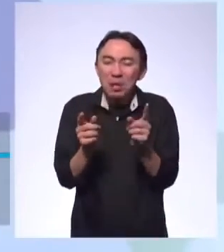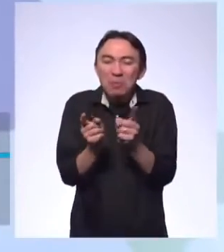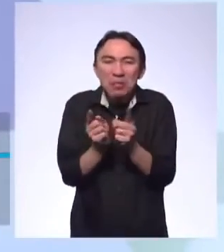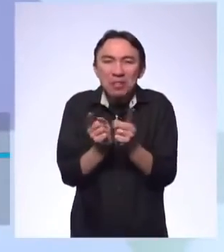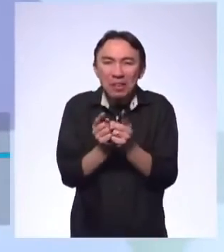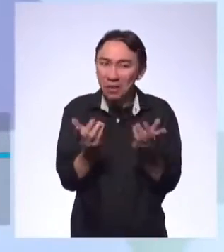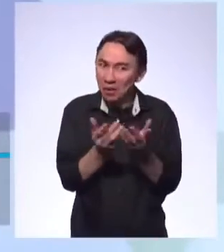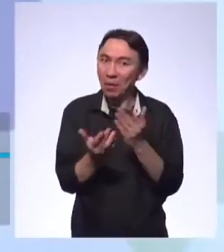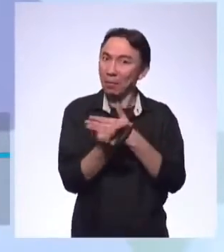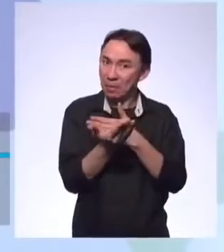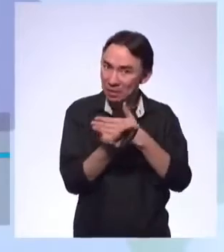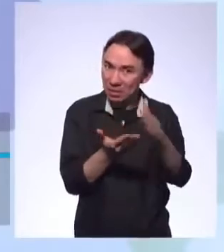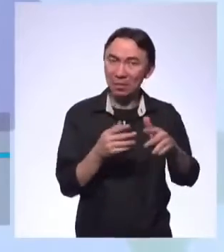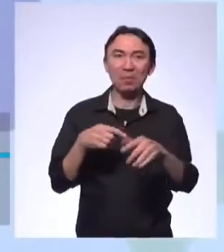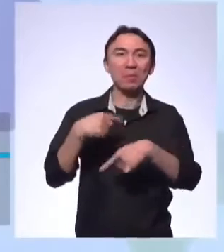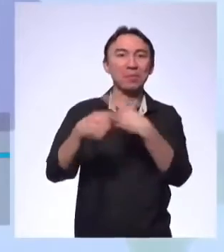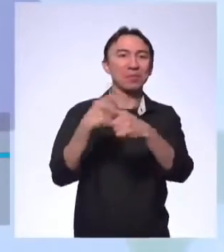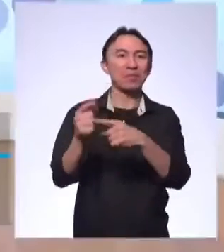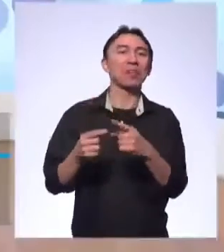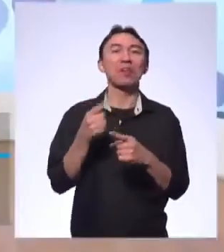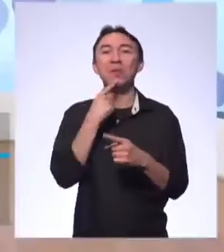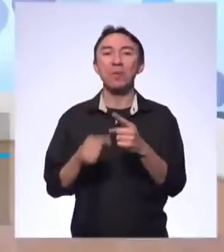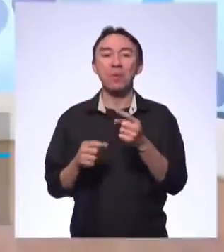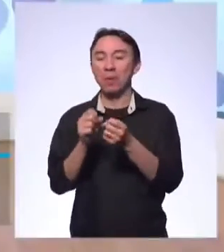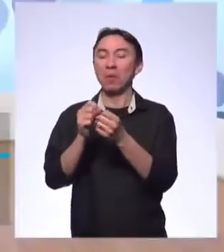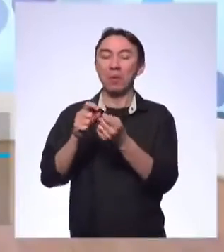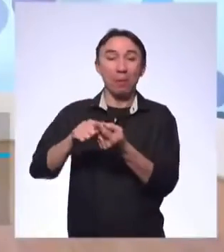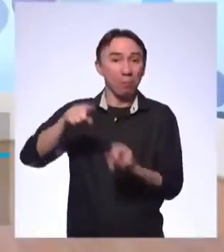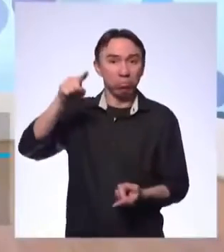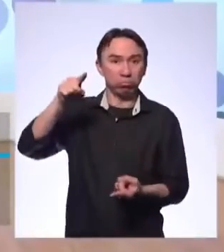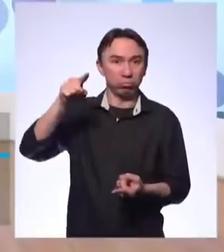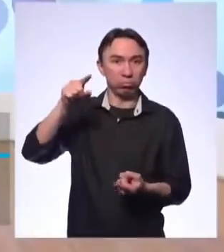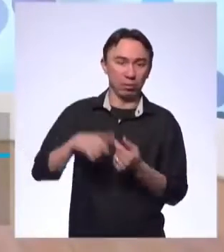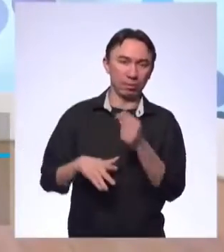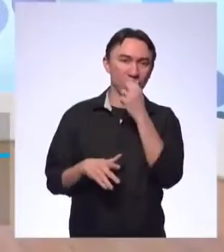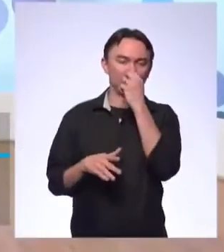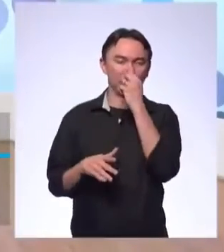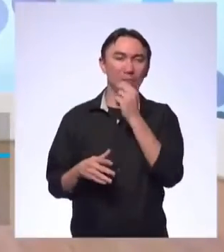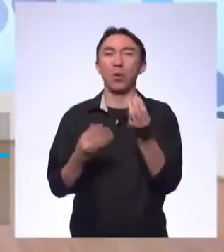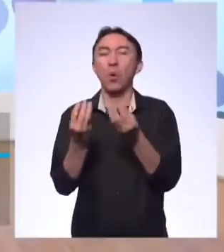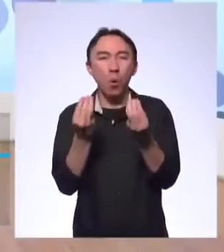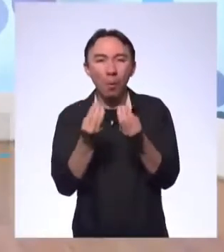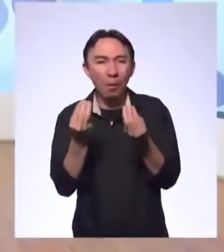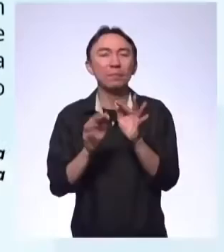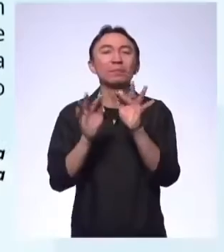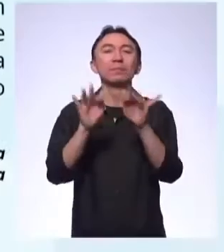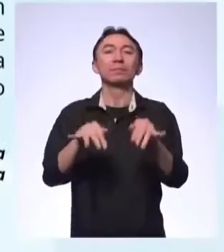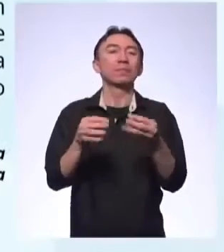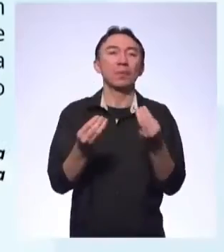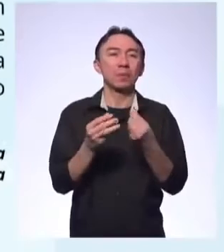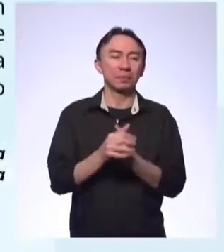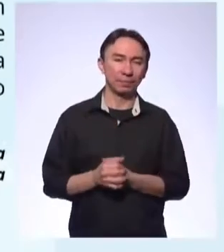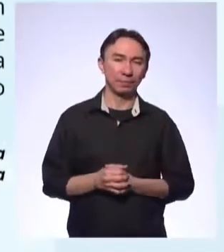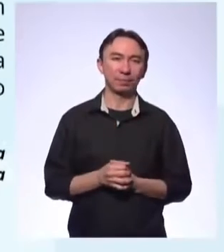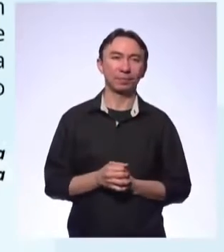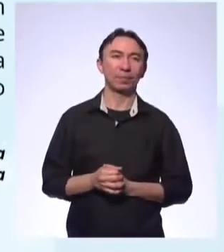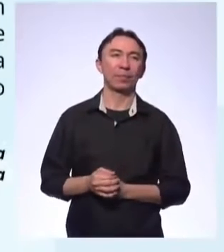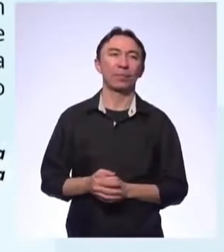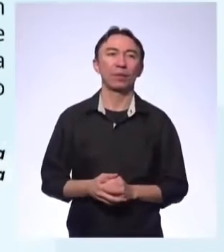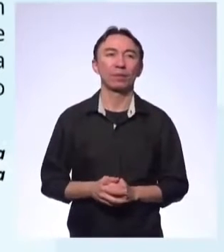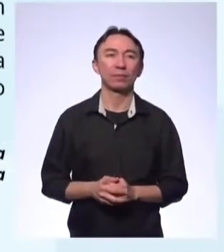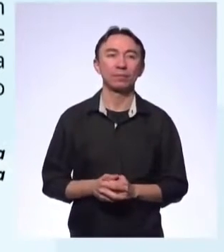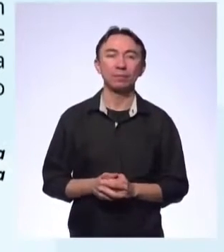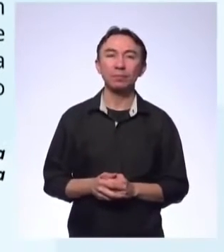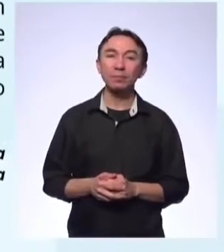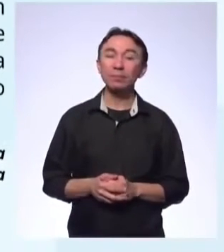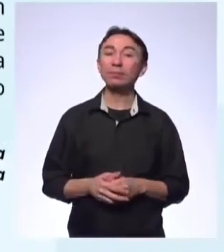faço isso com o Mauro. É, aí agora vamos ver como é que ela vai finalizar. Vejam só. Assim,